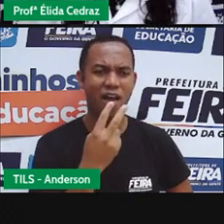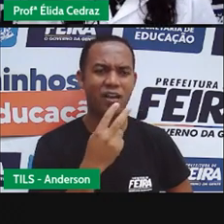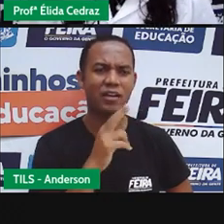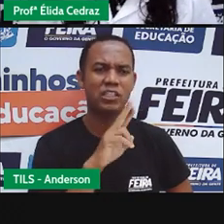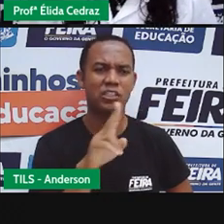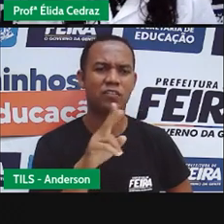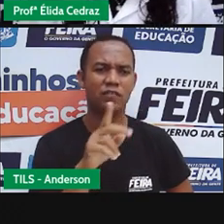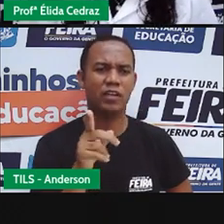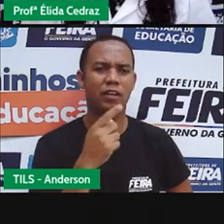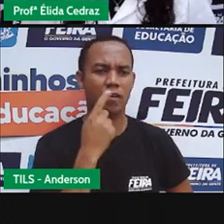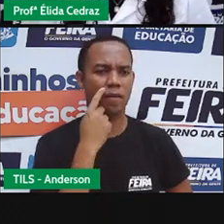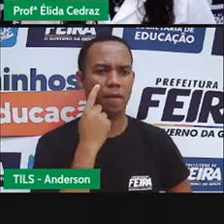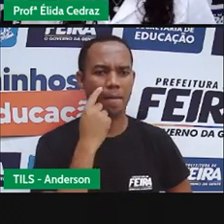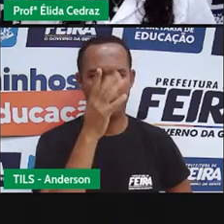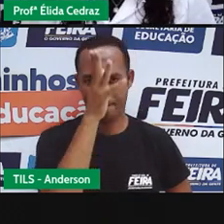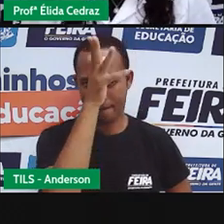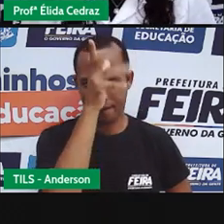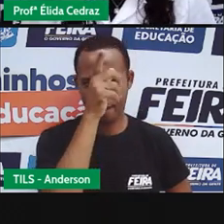Galinha,